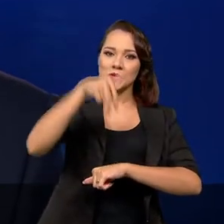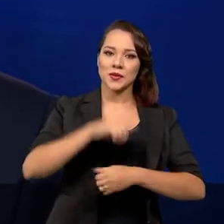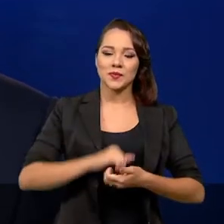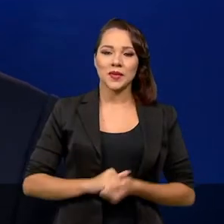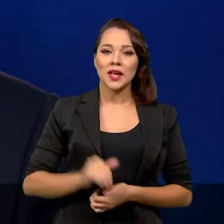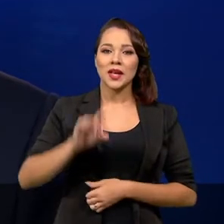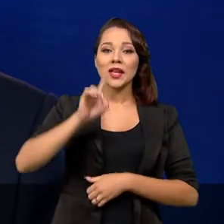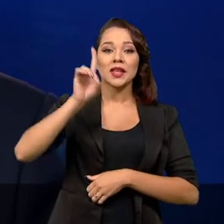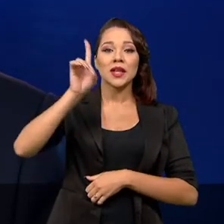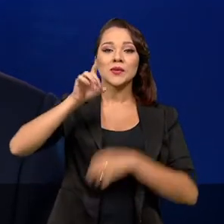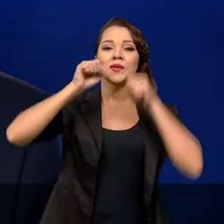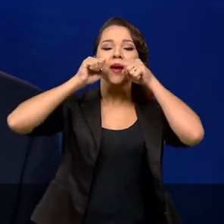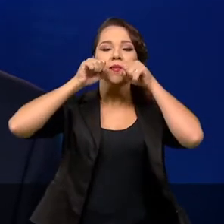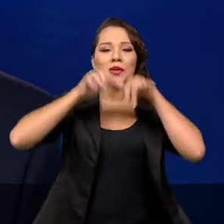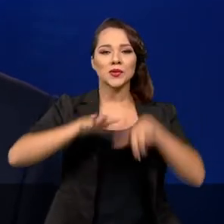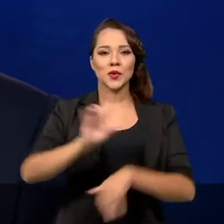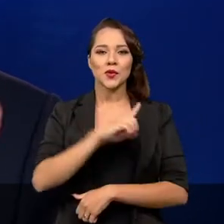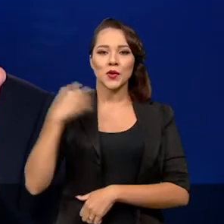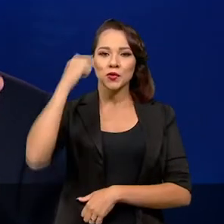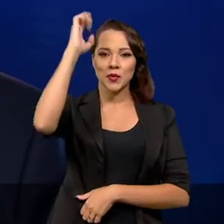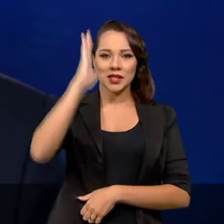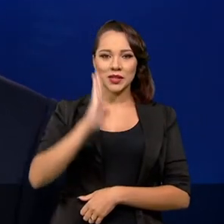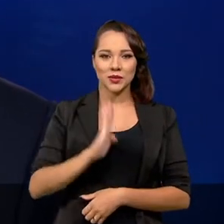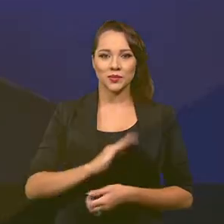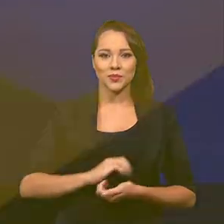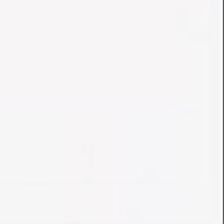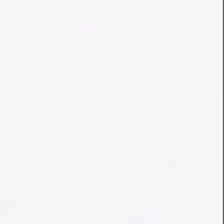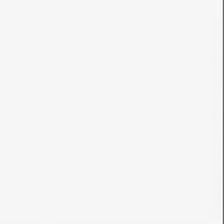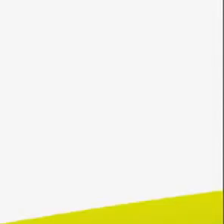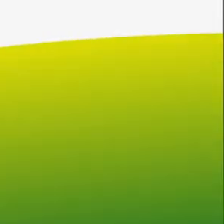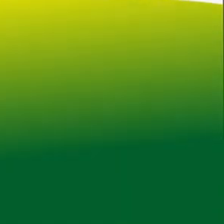e Deus abençoe o nosso Brasil.